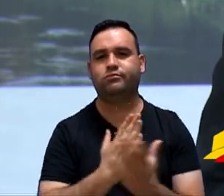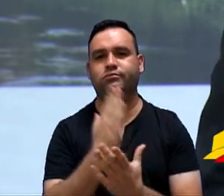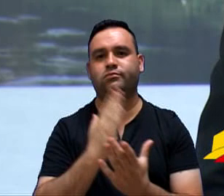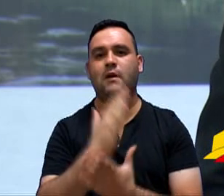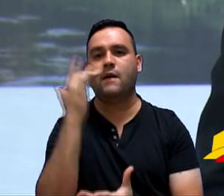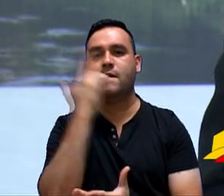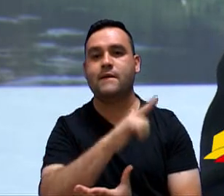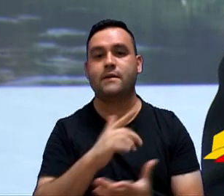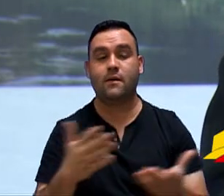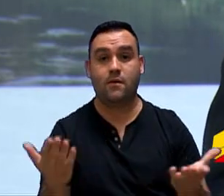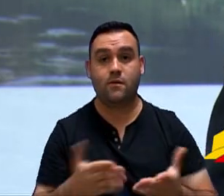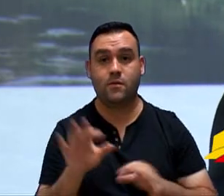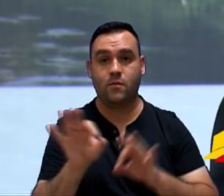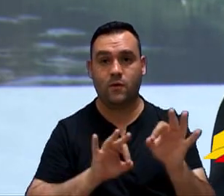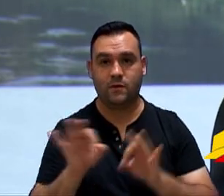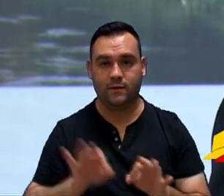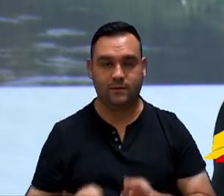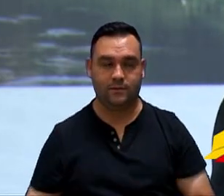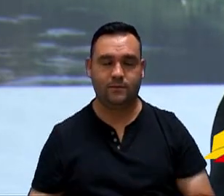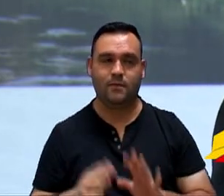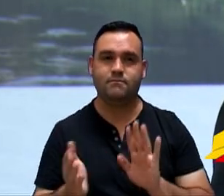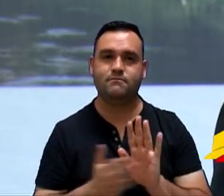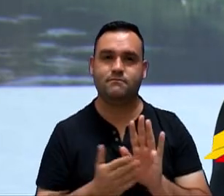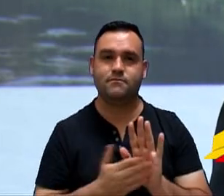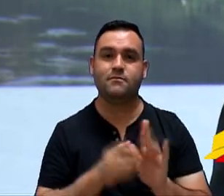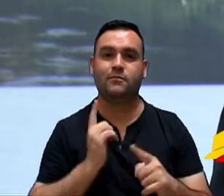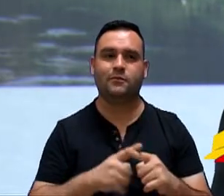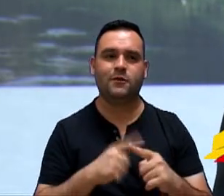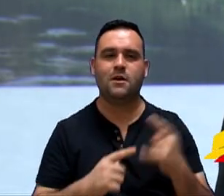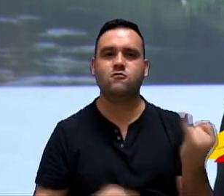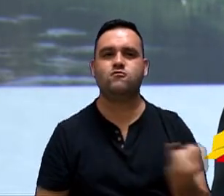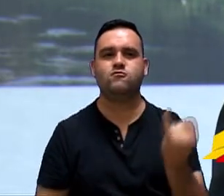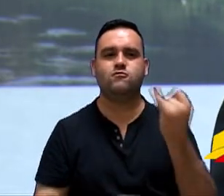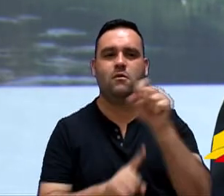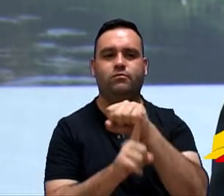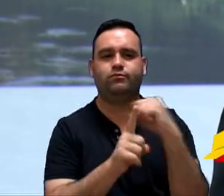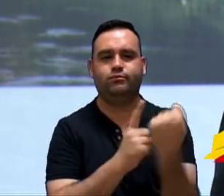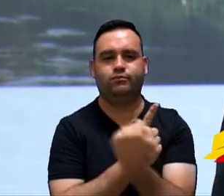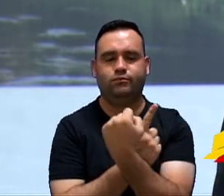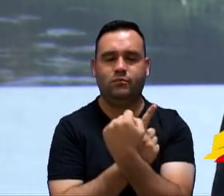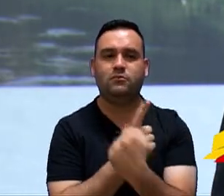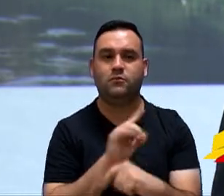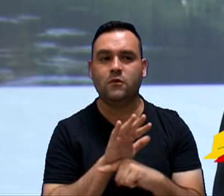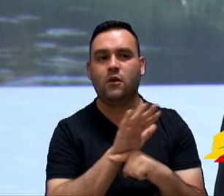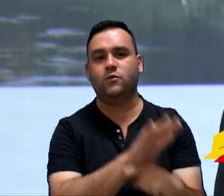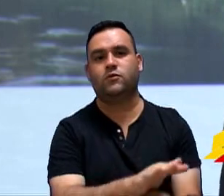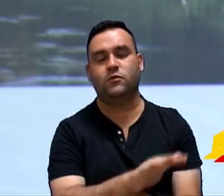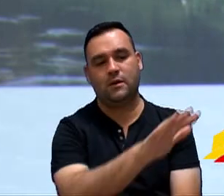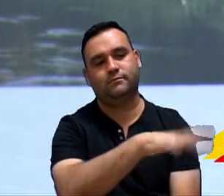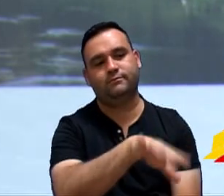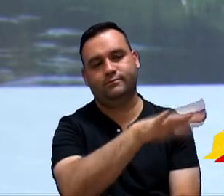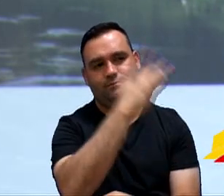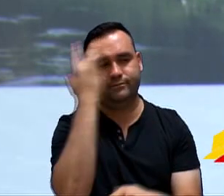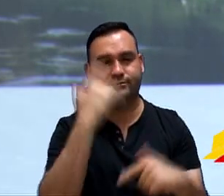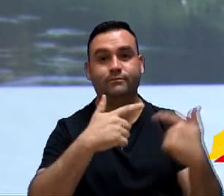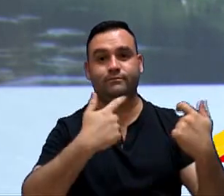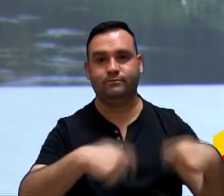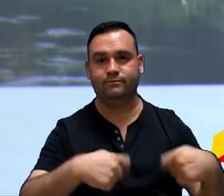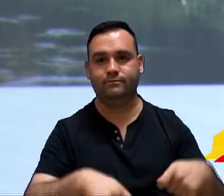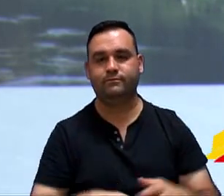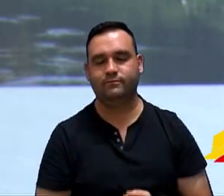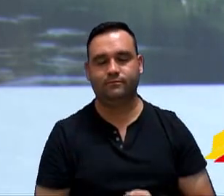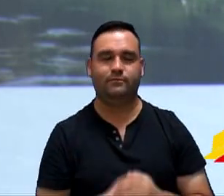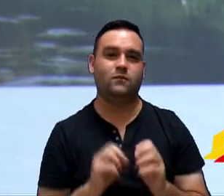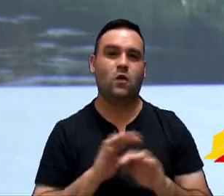favoravelmente a esse projeto que tem um grande cunho social em prol dos mais necessitados. Senhor